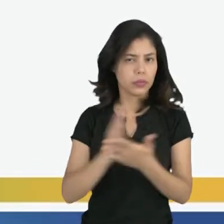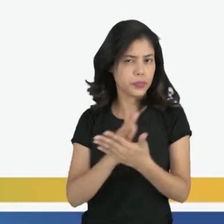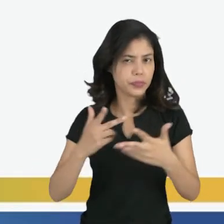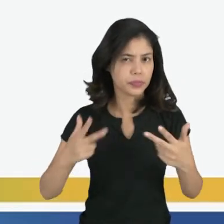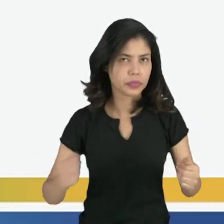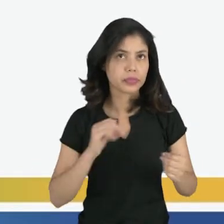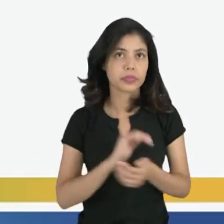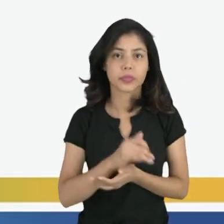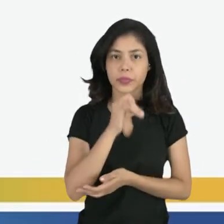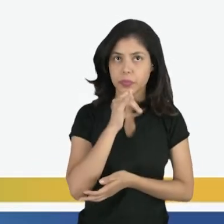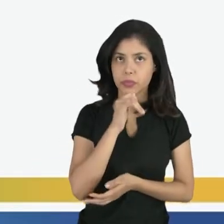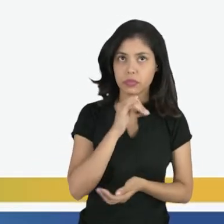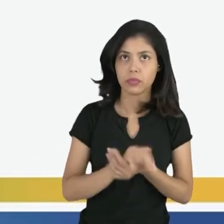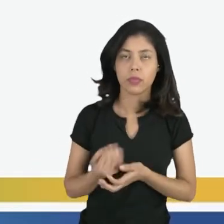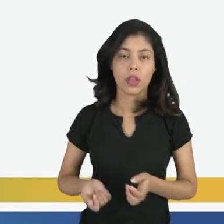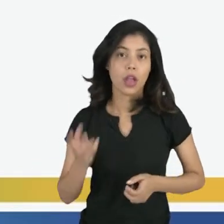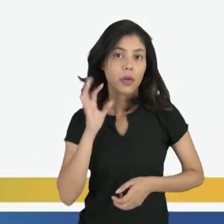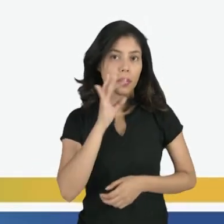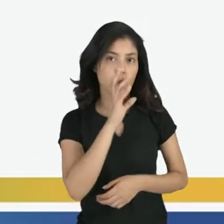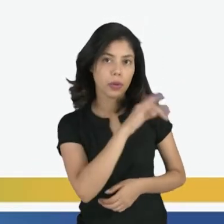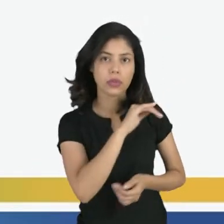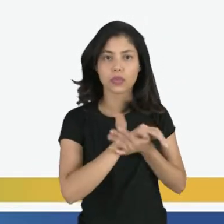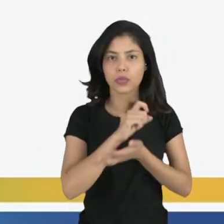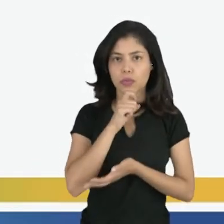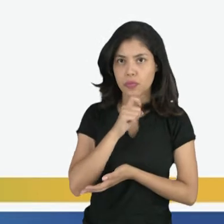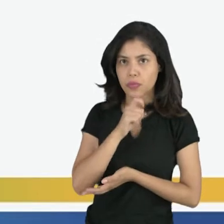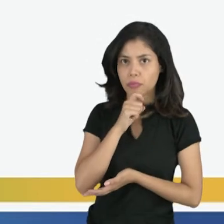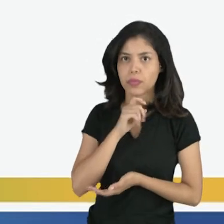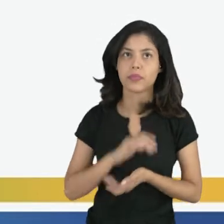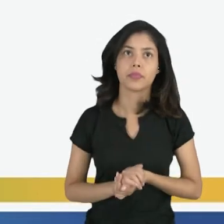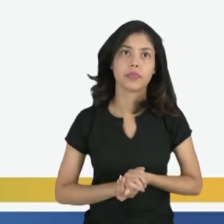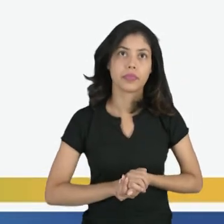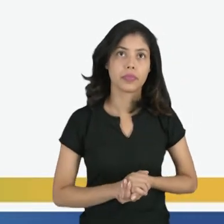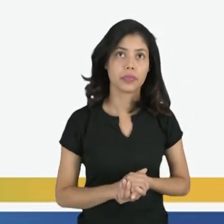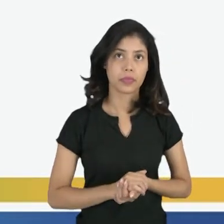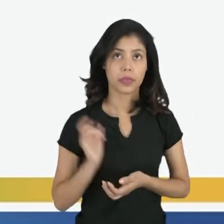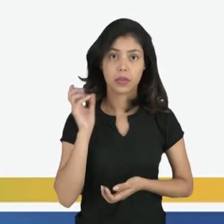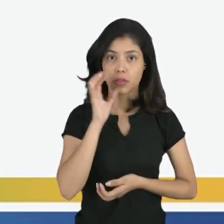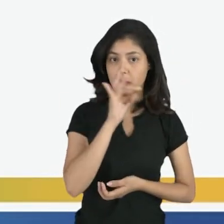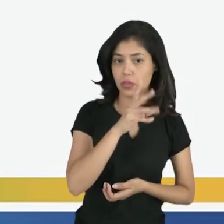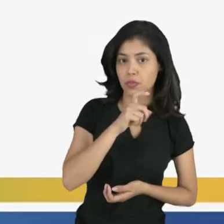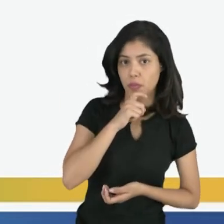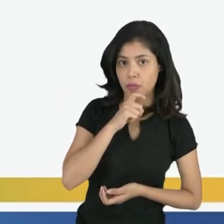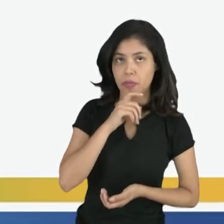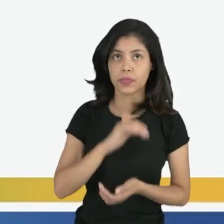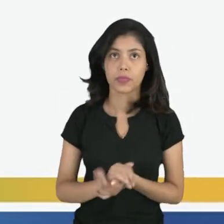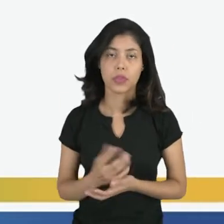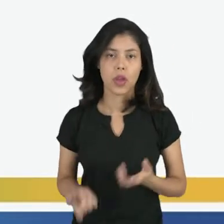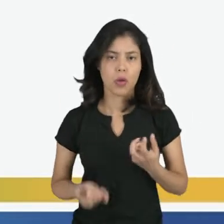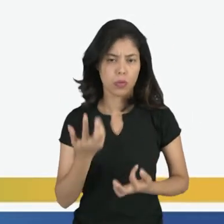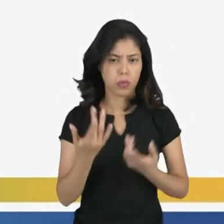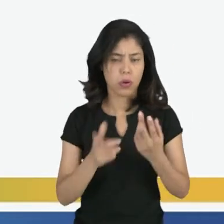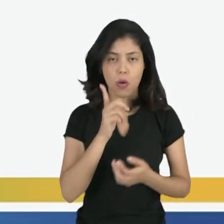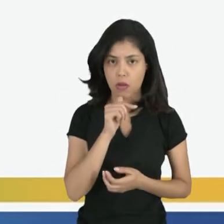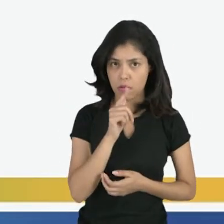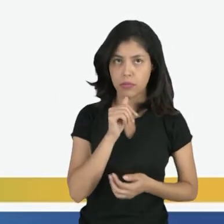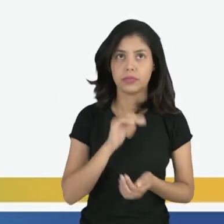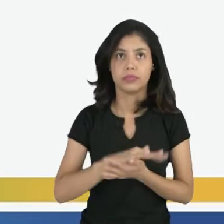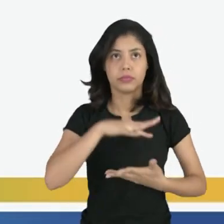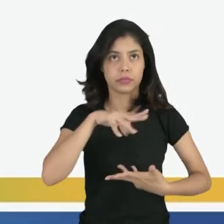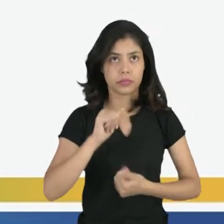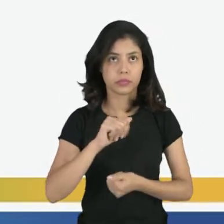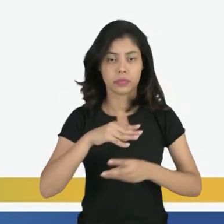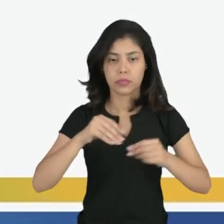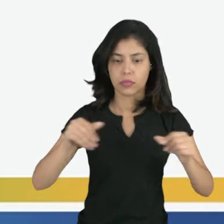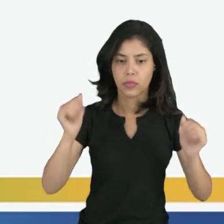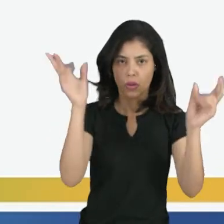coisa, por exemplo, quente do frio, né? Quente, frio. Quente, frio. Fogo, água. Terra